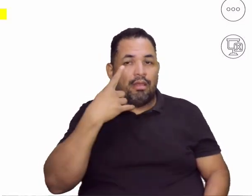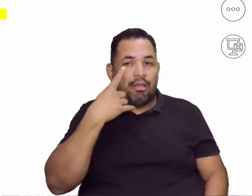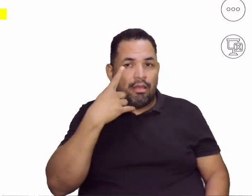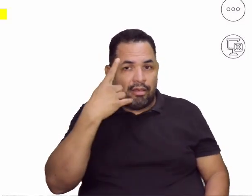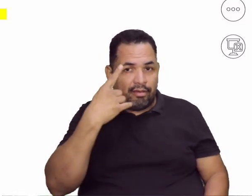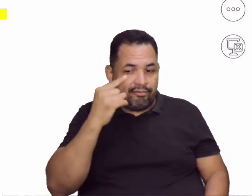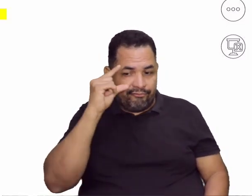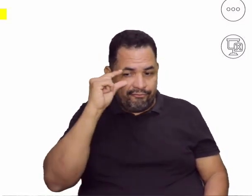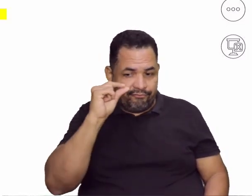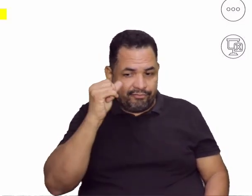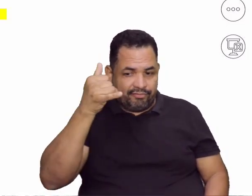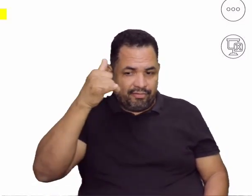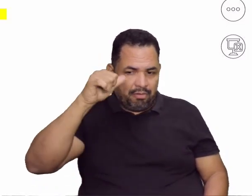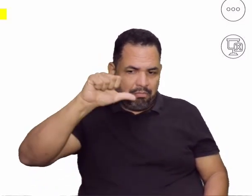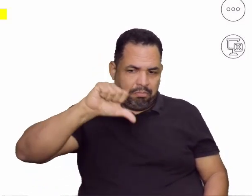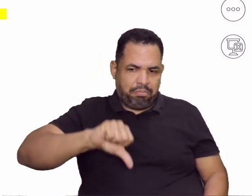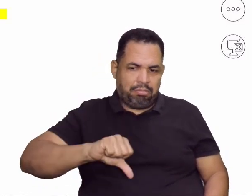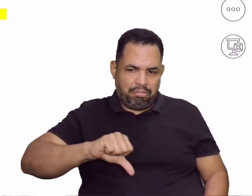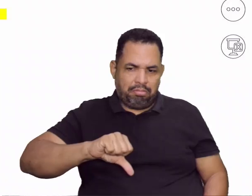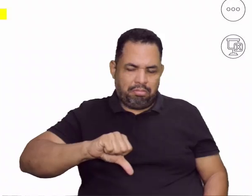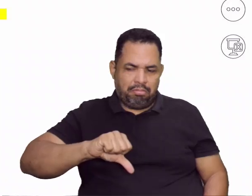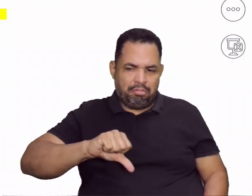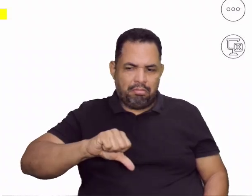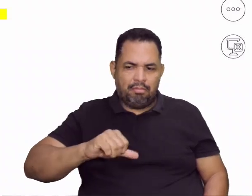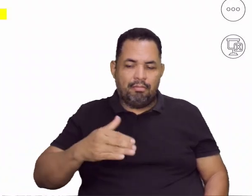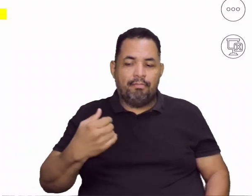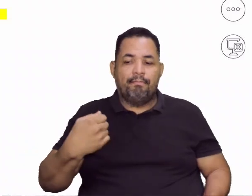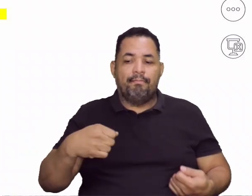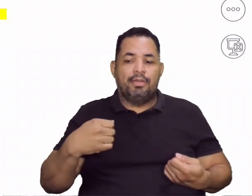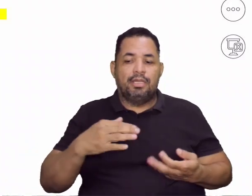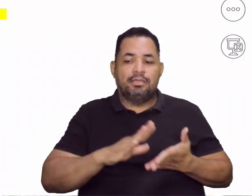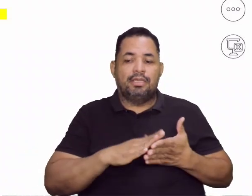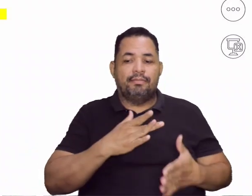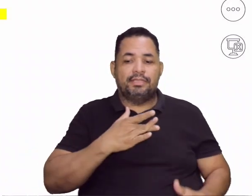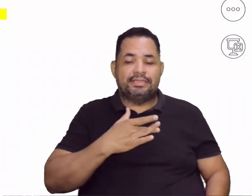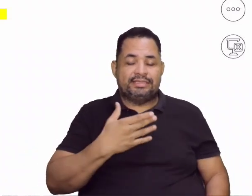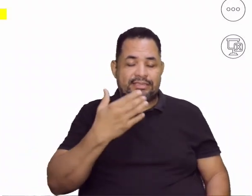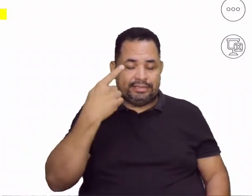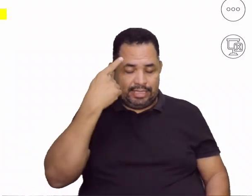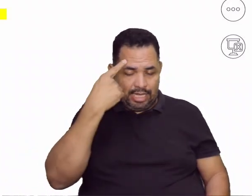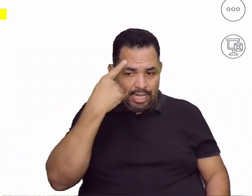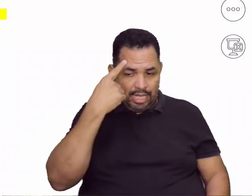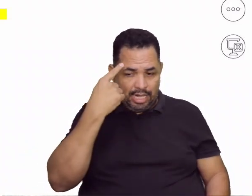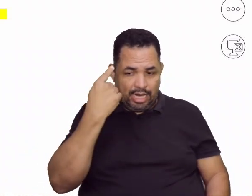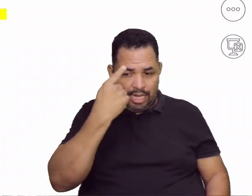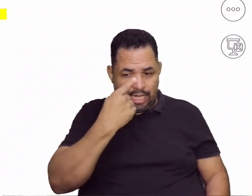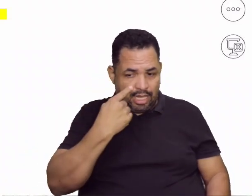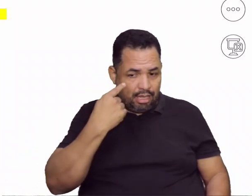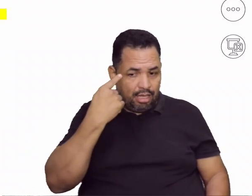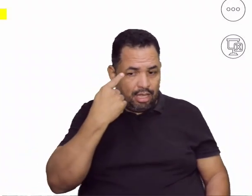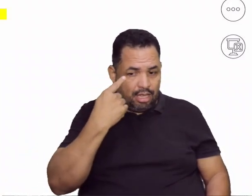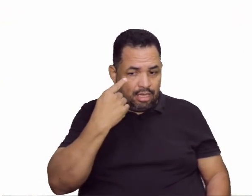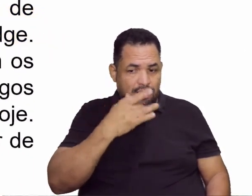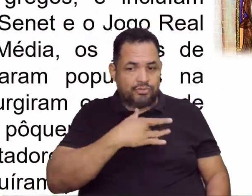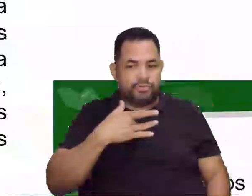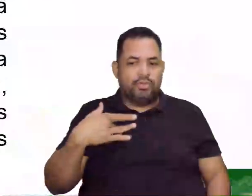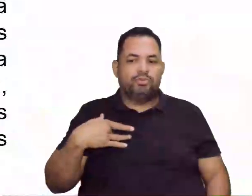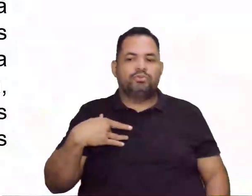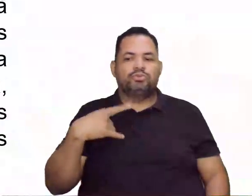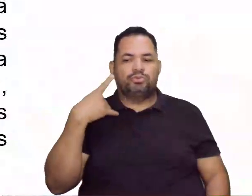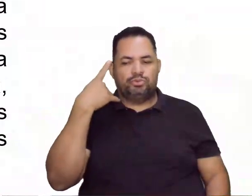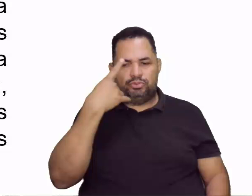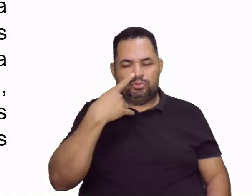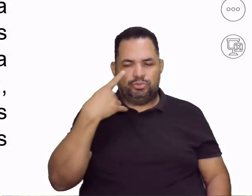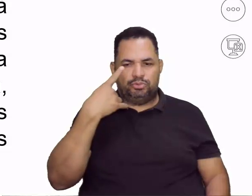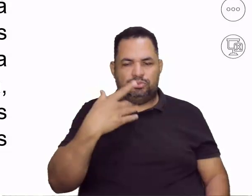tempo, né? Então a gente tem que pensar nessa nossa saúde ocular também. Fica aí uma ressalva, ok? Maravilha,